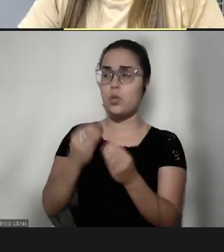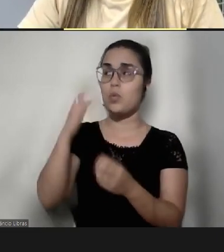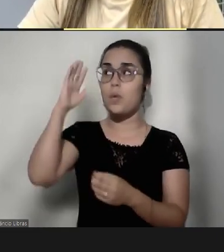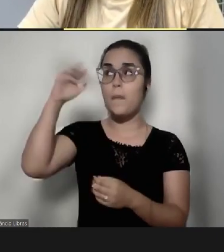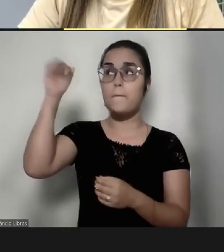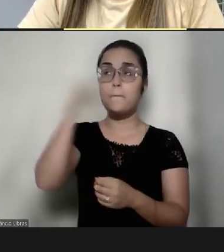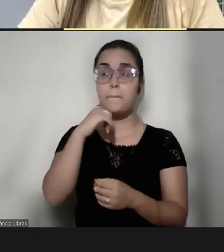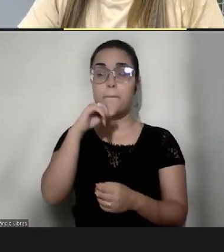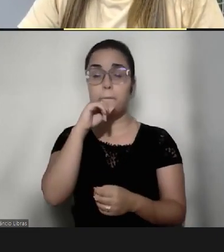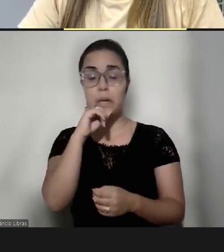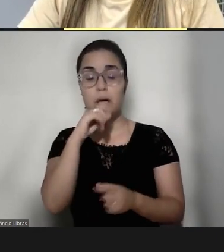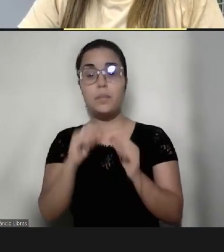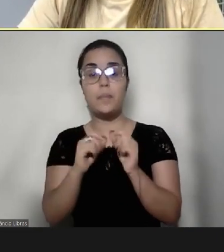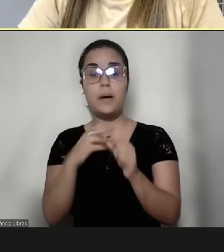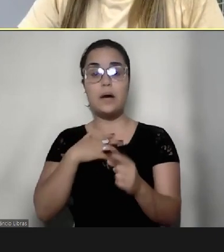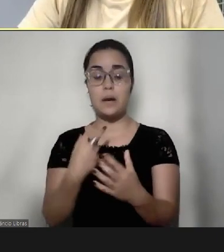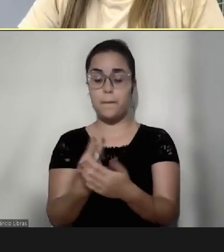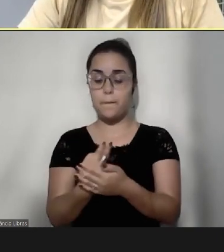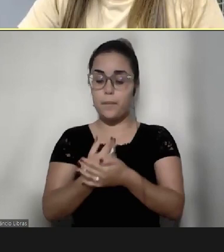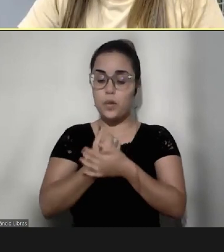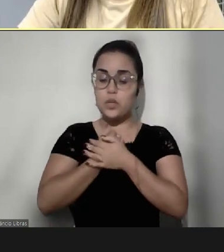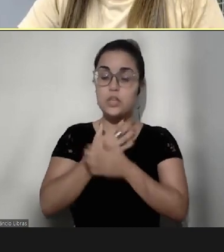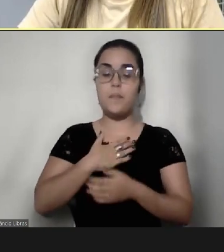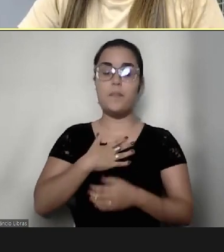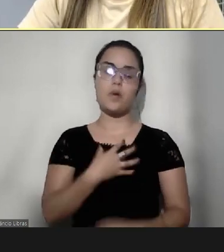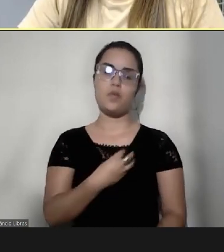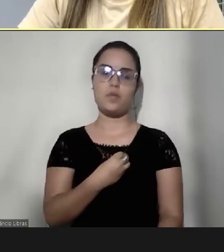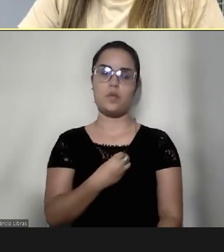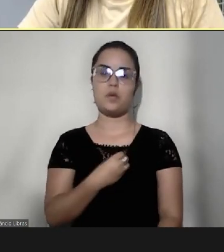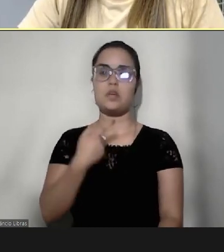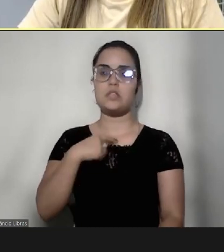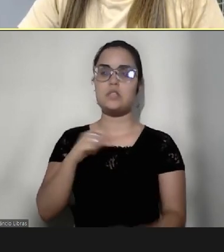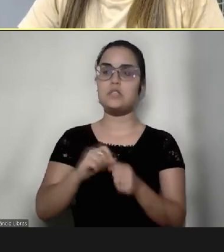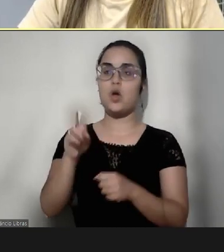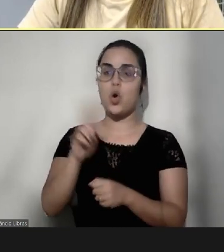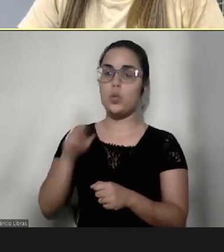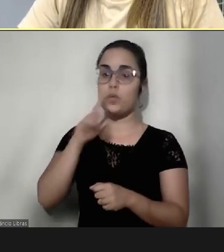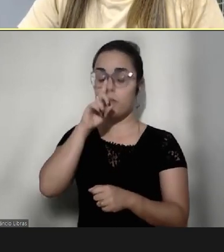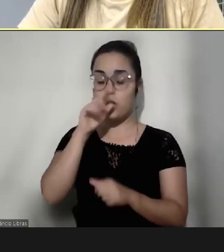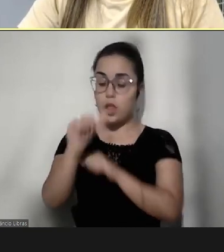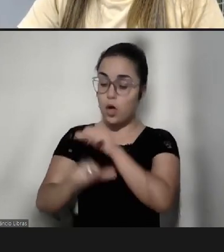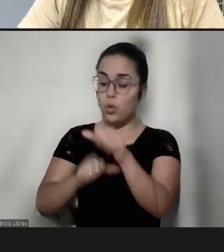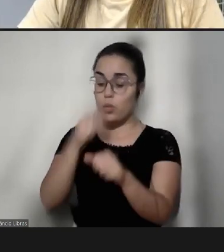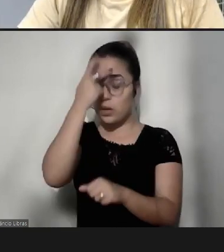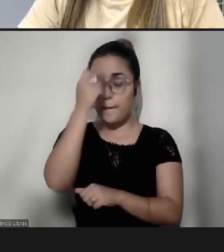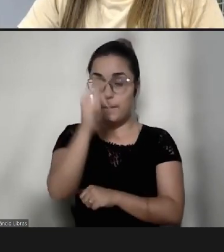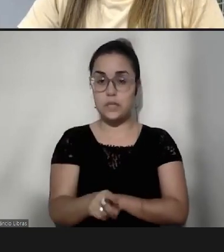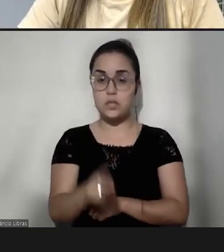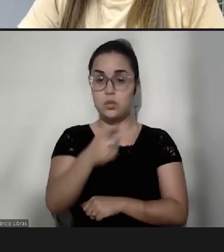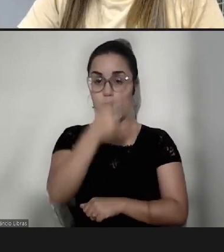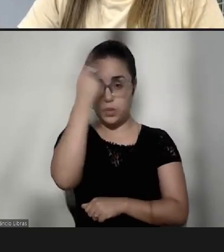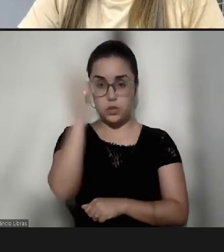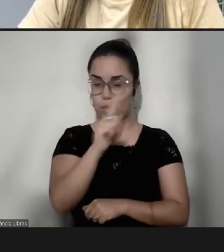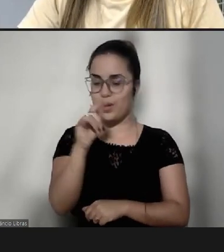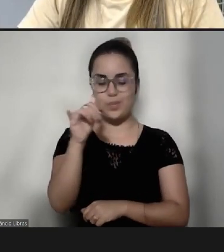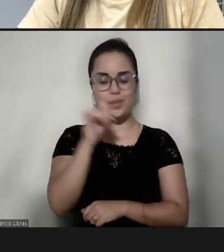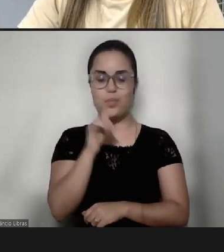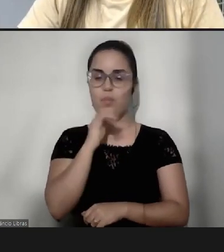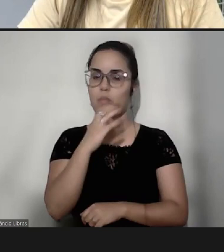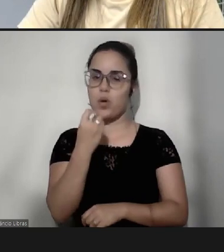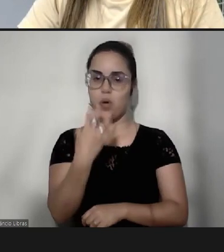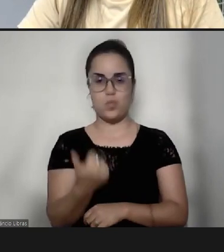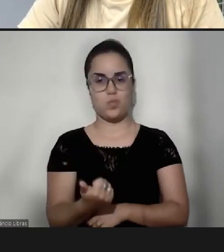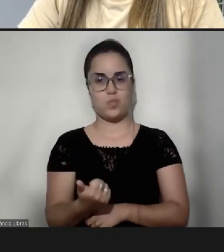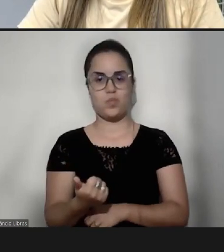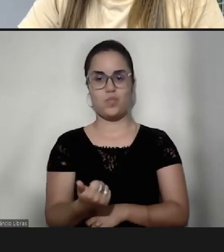proteger o meu filho, né, e se eu ajo com violência com o outro, eu não estou dando um bom exemplo, eu não